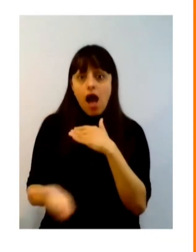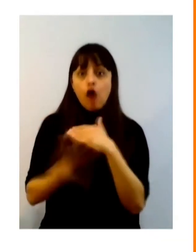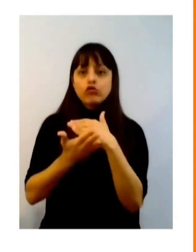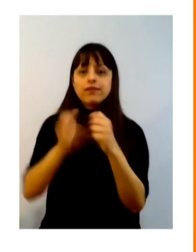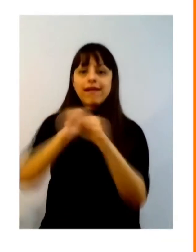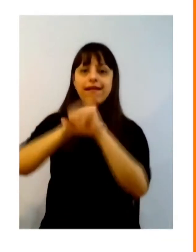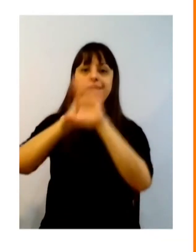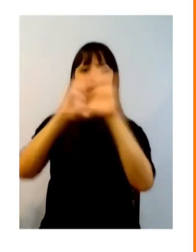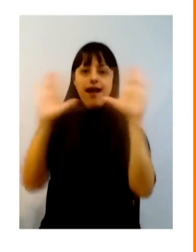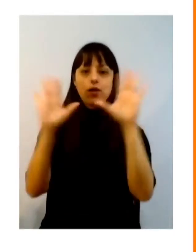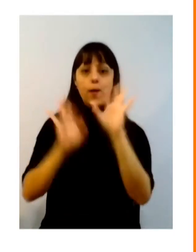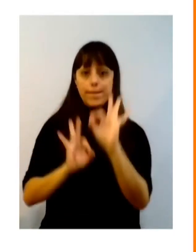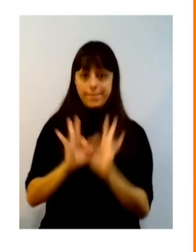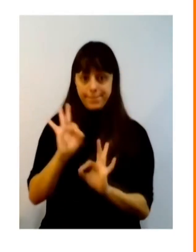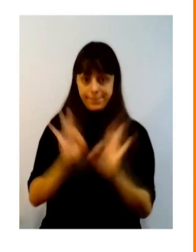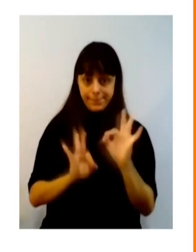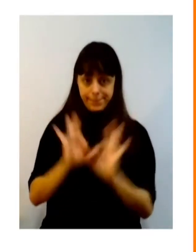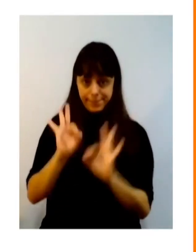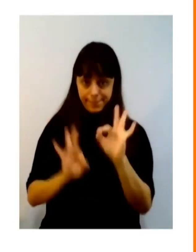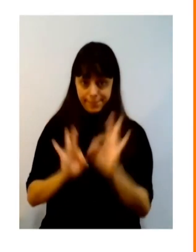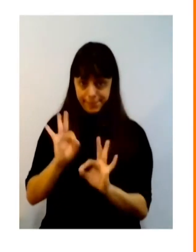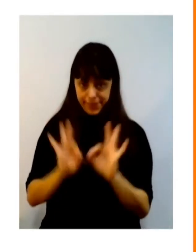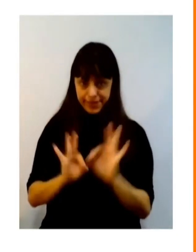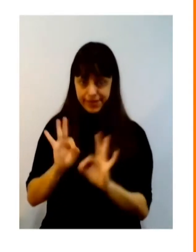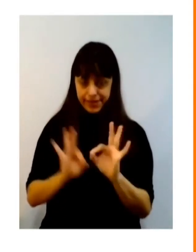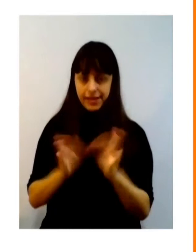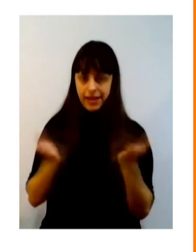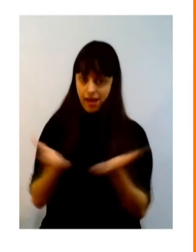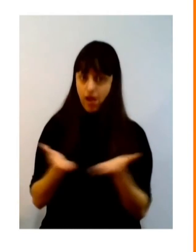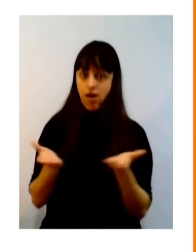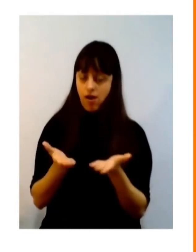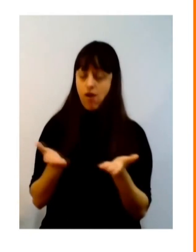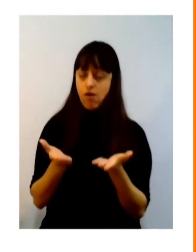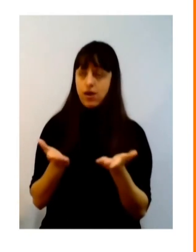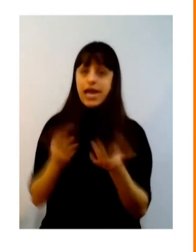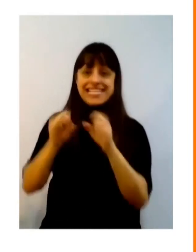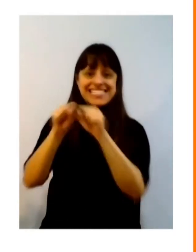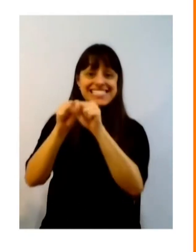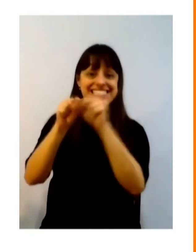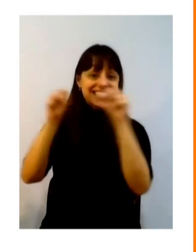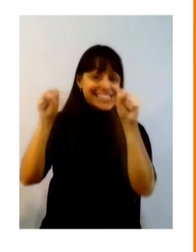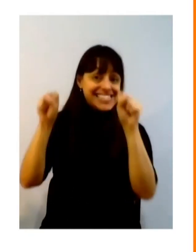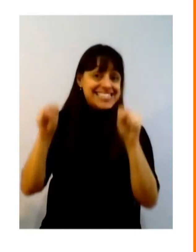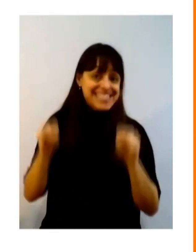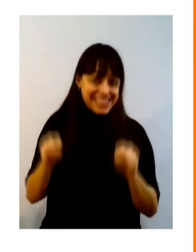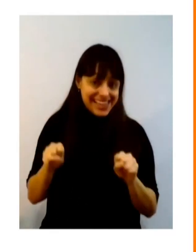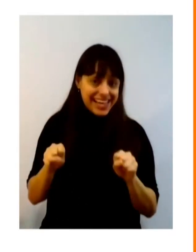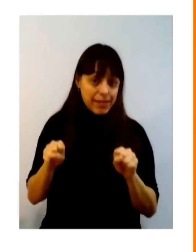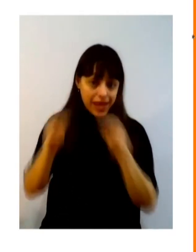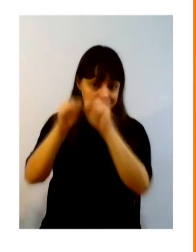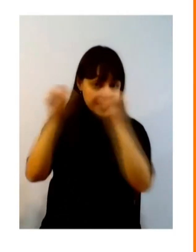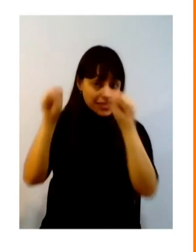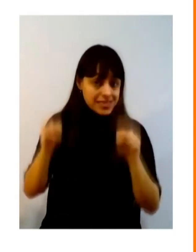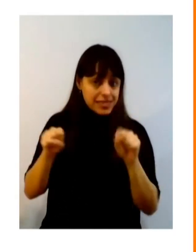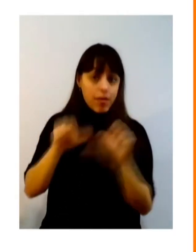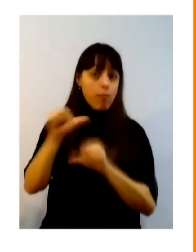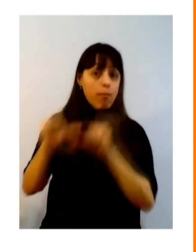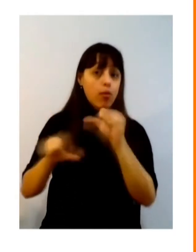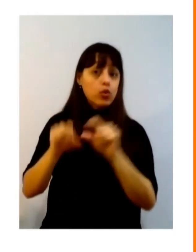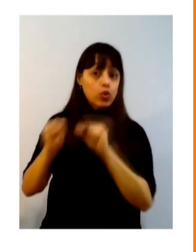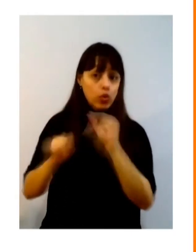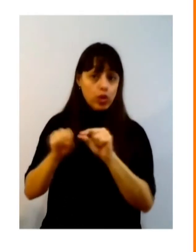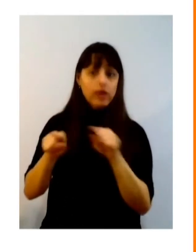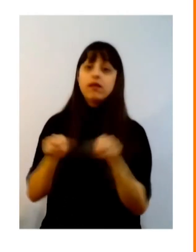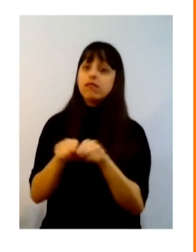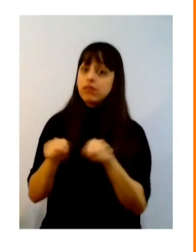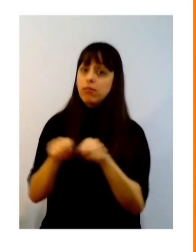para poder fazer essas propostas hoje, propor mudanças sistêmicas e as